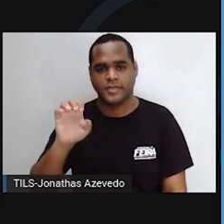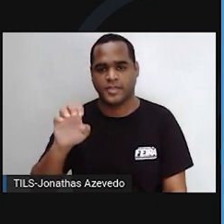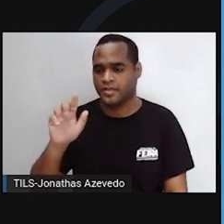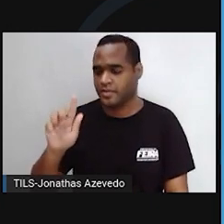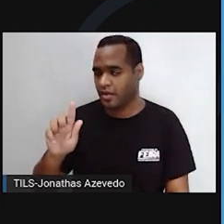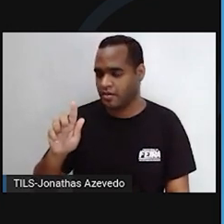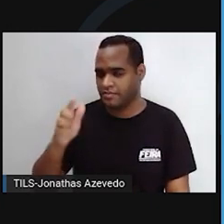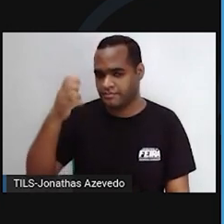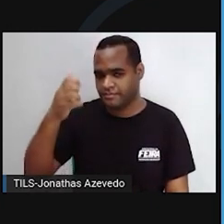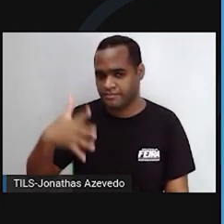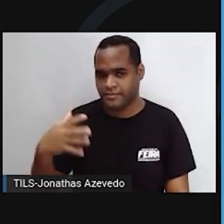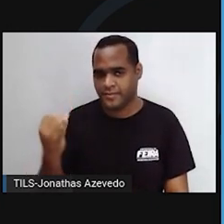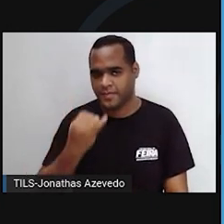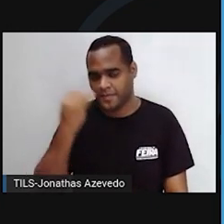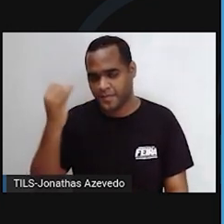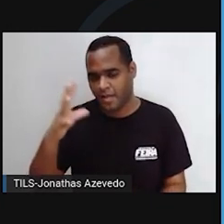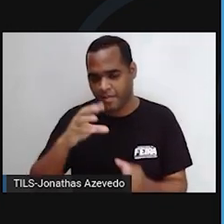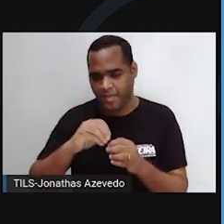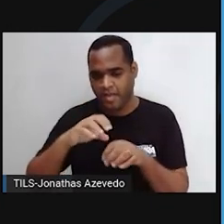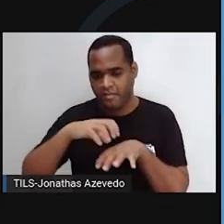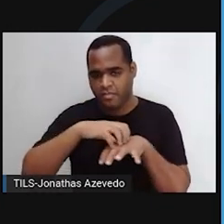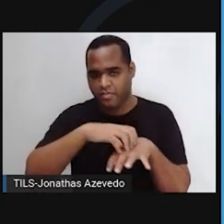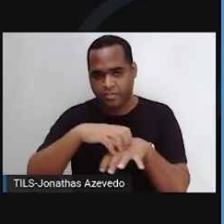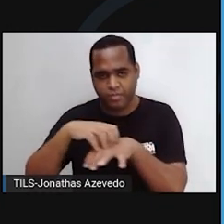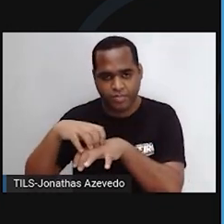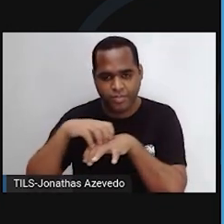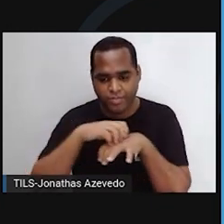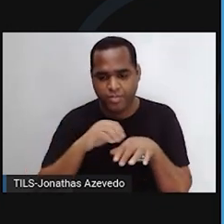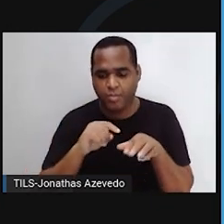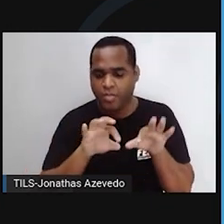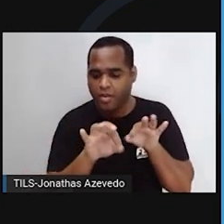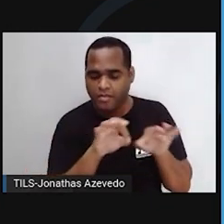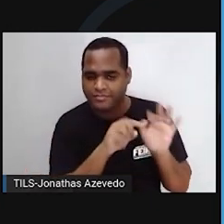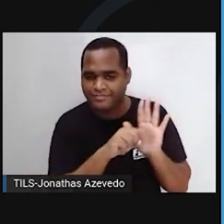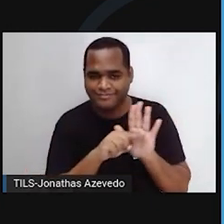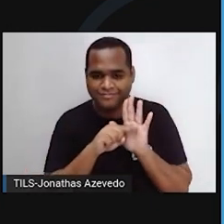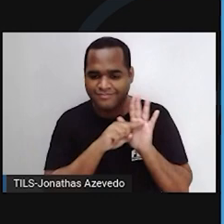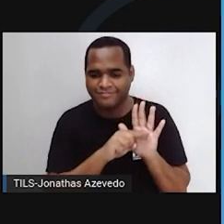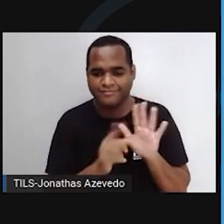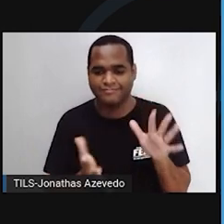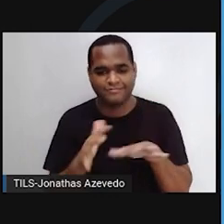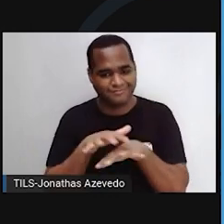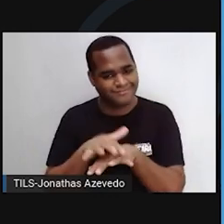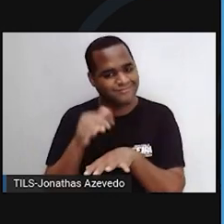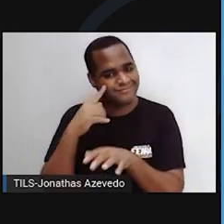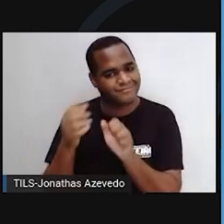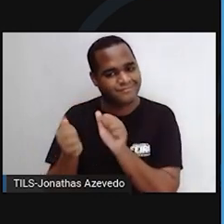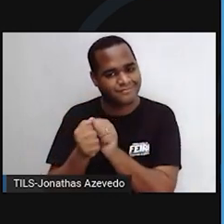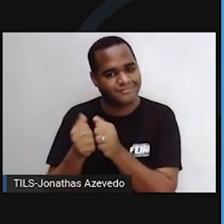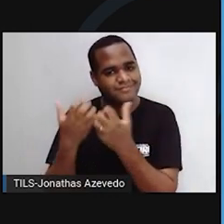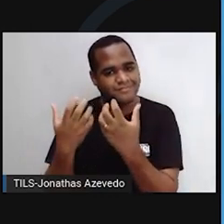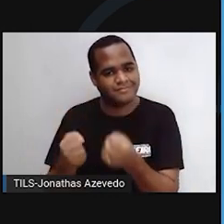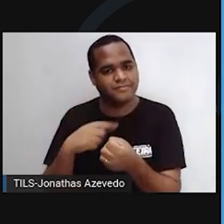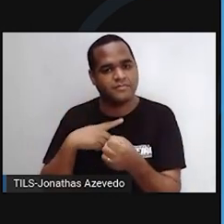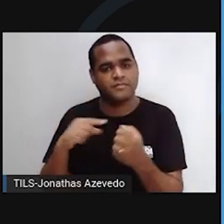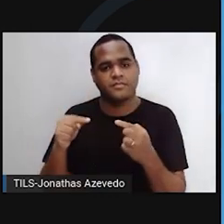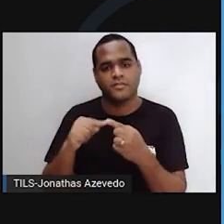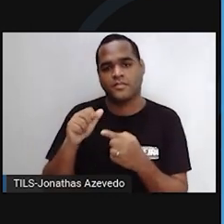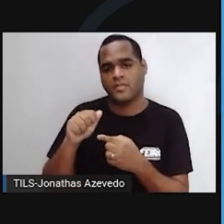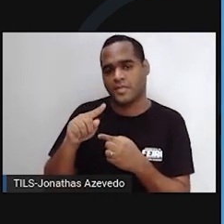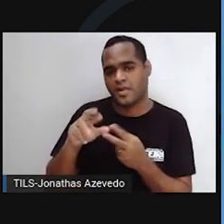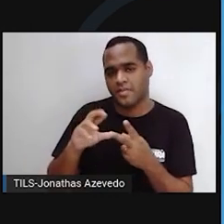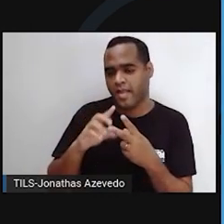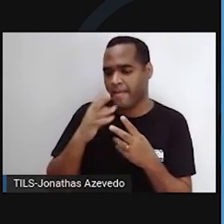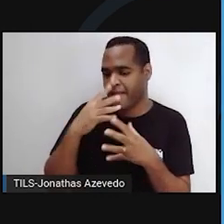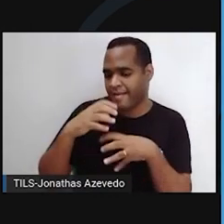responsável pela síntese de transporte de proteínas, quando associado aos ribossomos. Adquire uma aparência áspera, chamado de